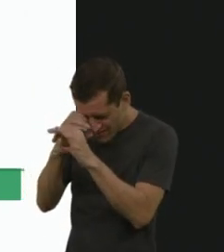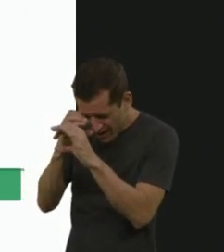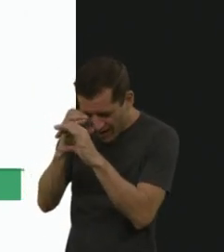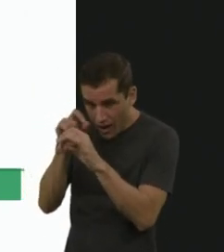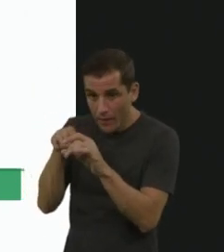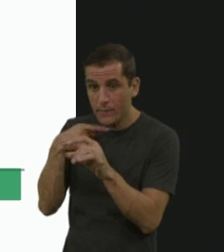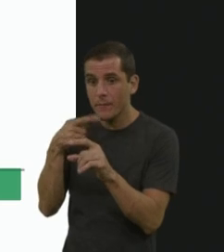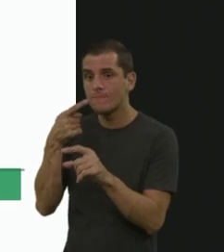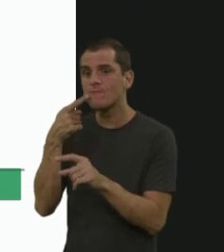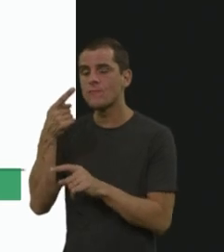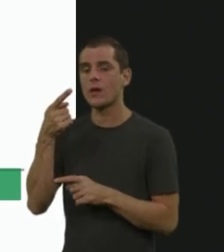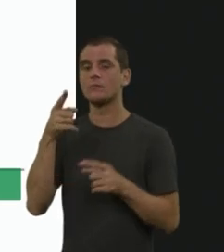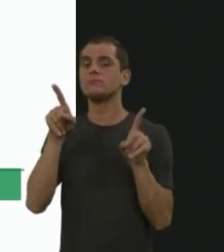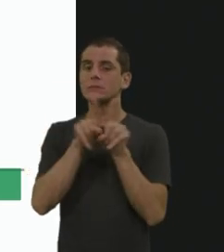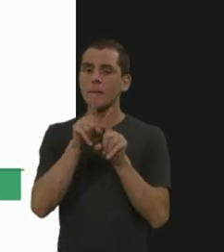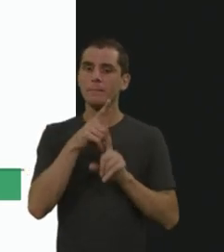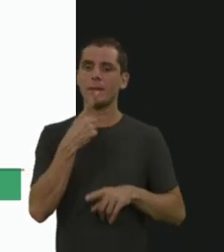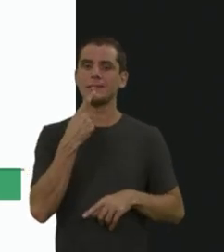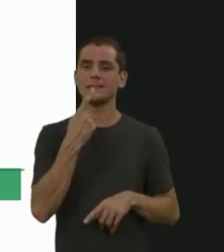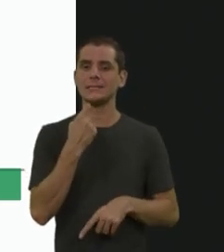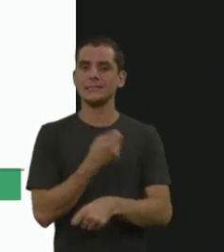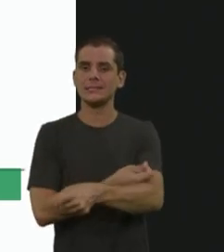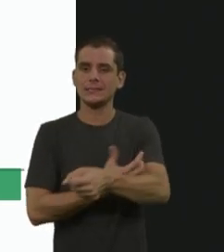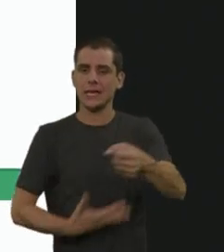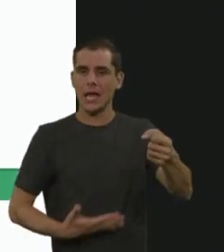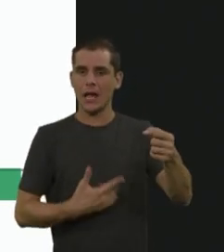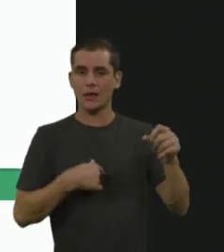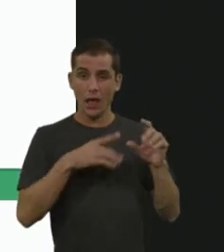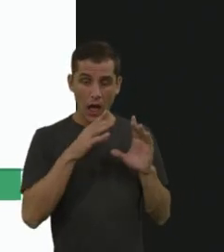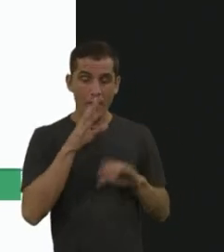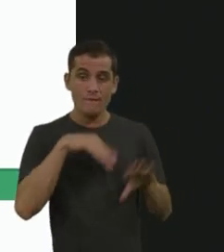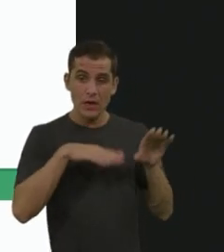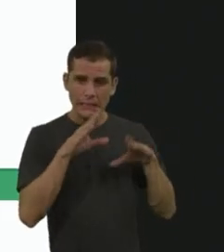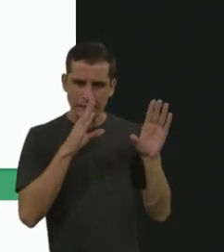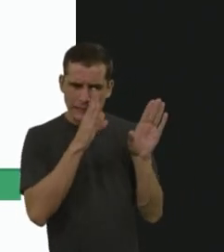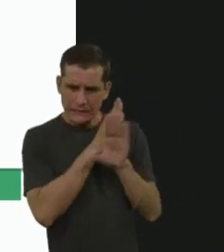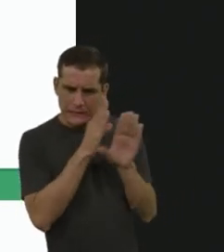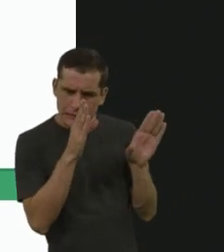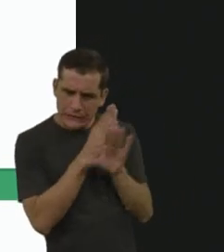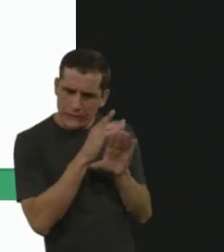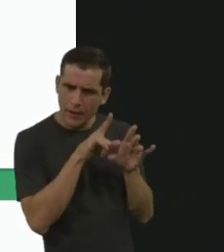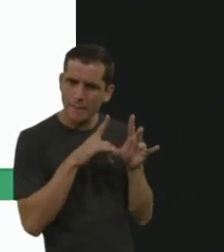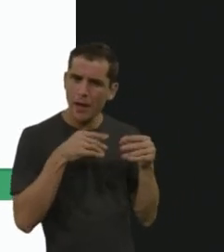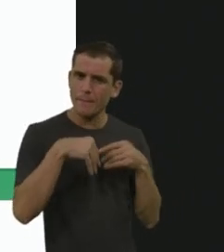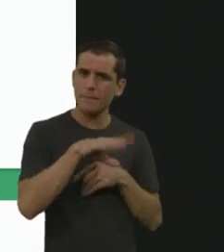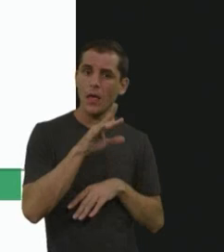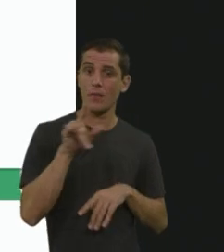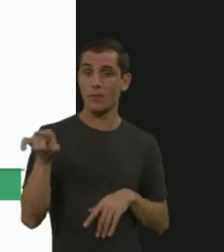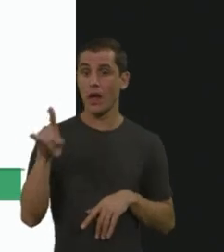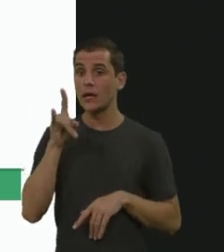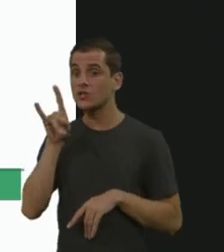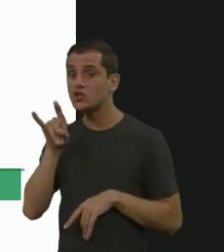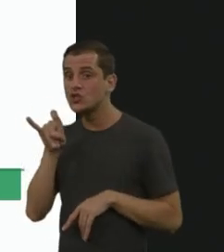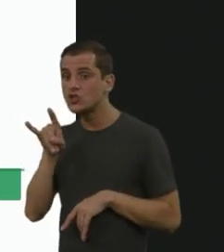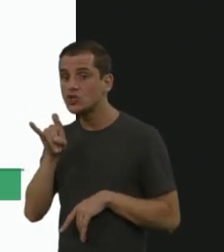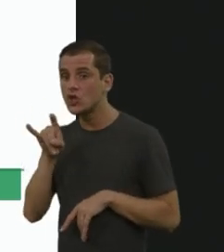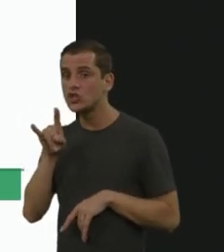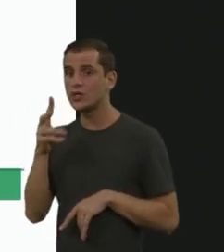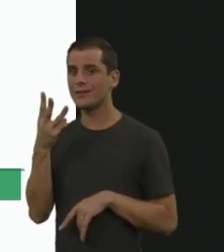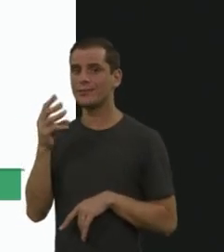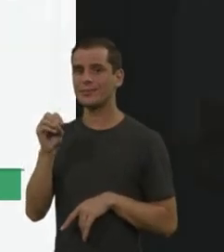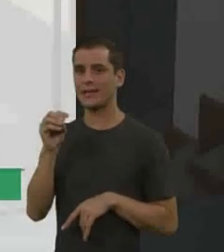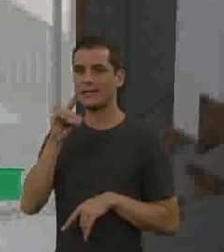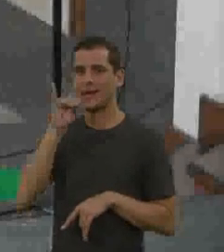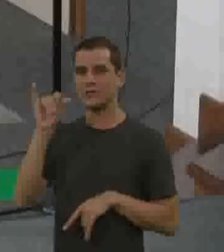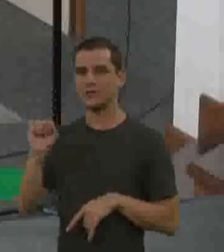manda o sangue como a suspeita pra não perder tempo. Por quê? Porque a urina leva 30 dias pra vir o resultado e